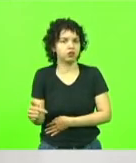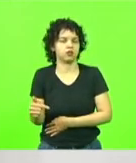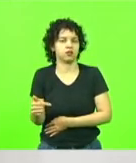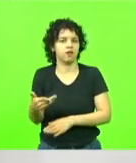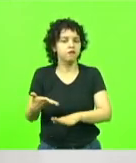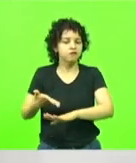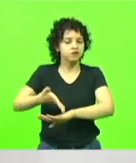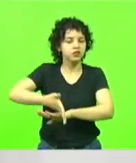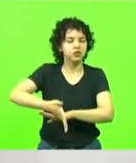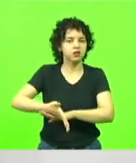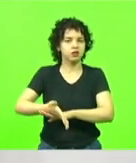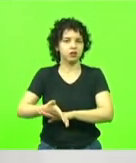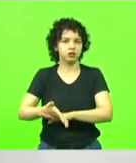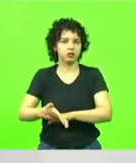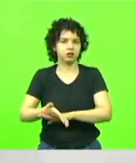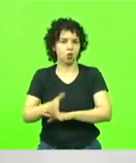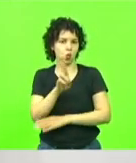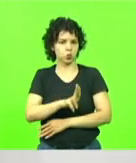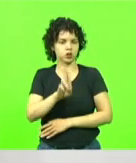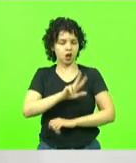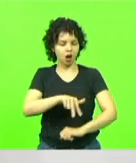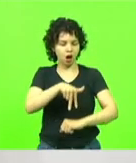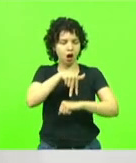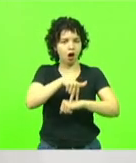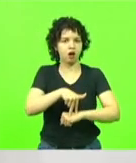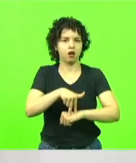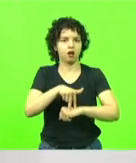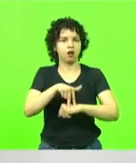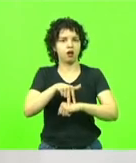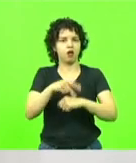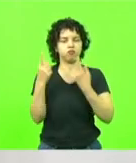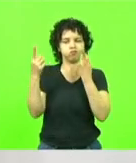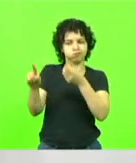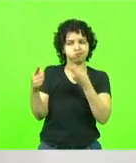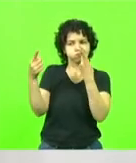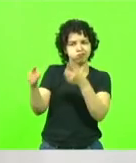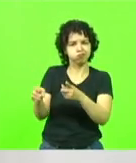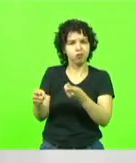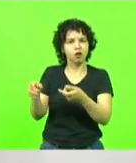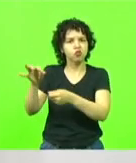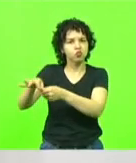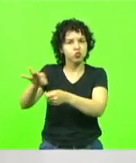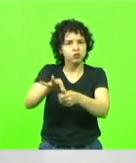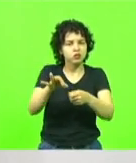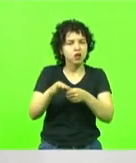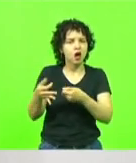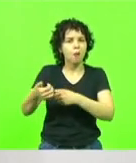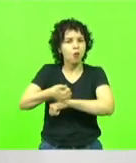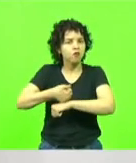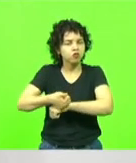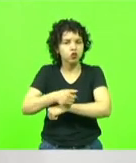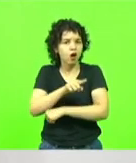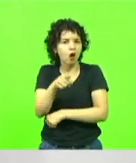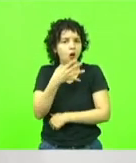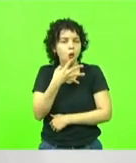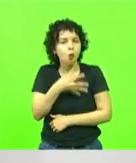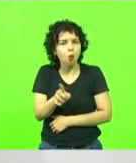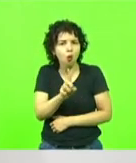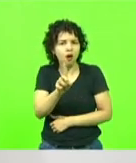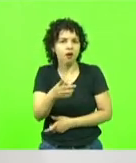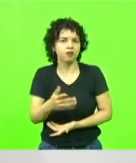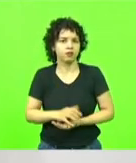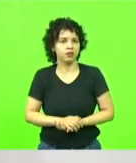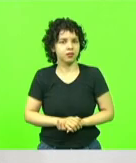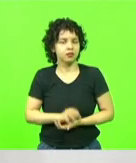usar essa tribuna e tripudiar sobre instituições e profissionais que não conhecem, ou pior, se